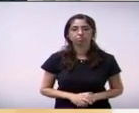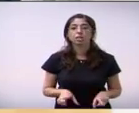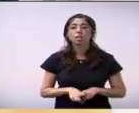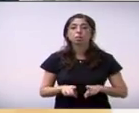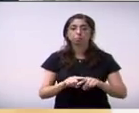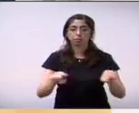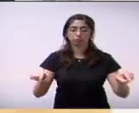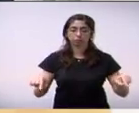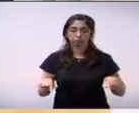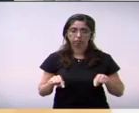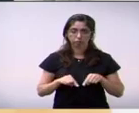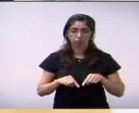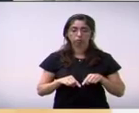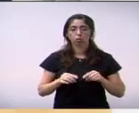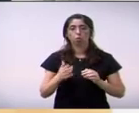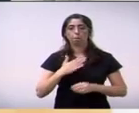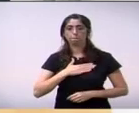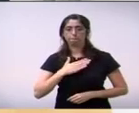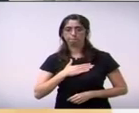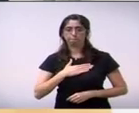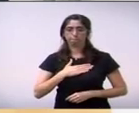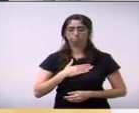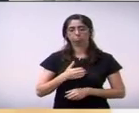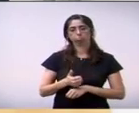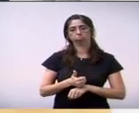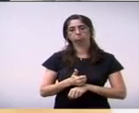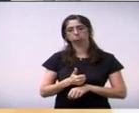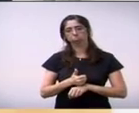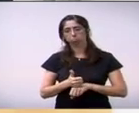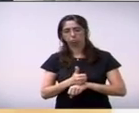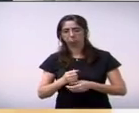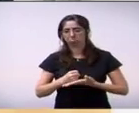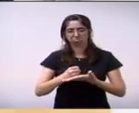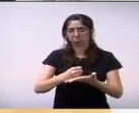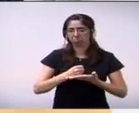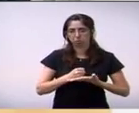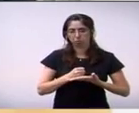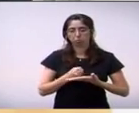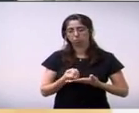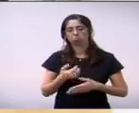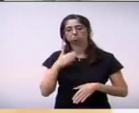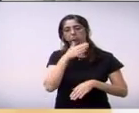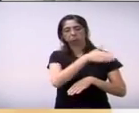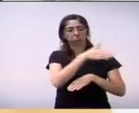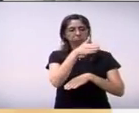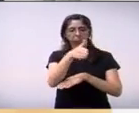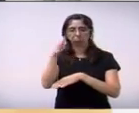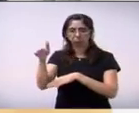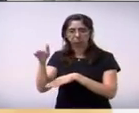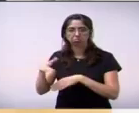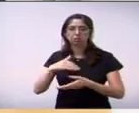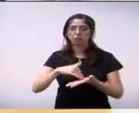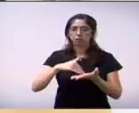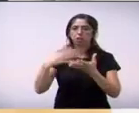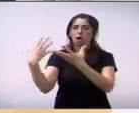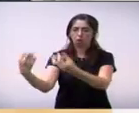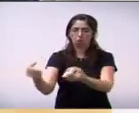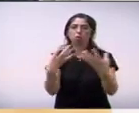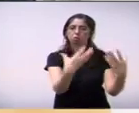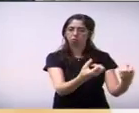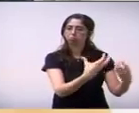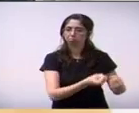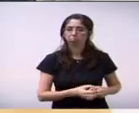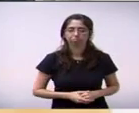as demandas que levamos da população lá obrigado pela presença do secretariado senhor presidente